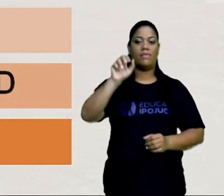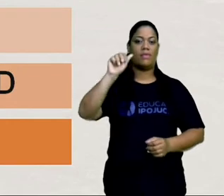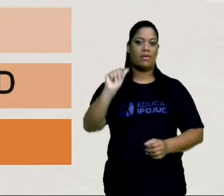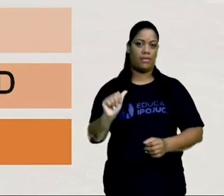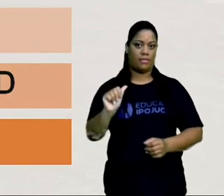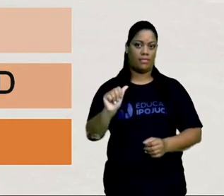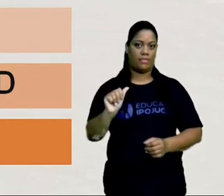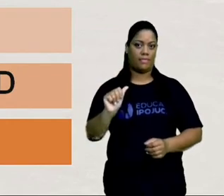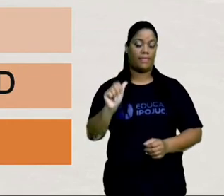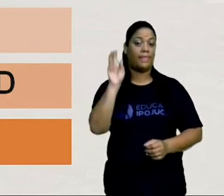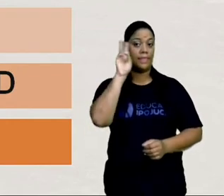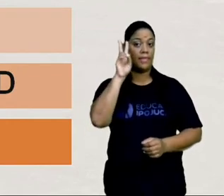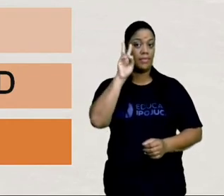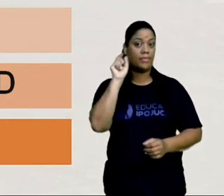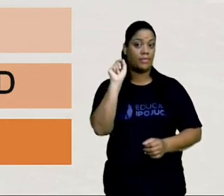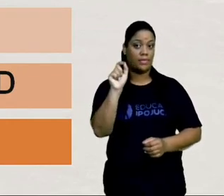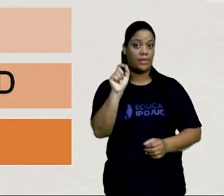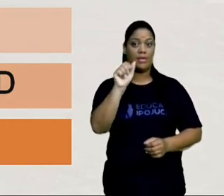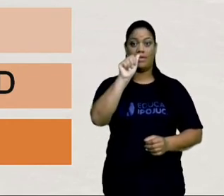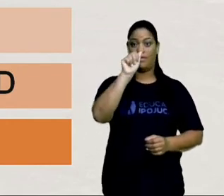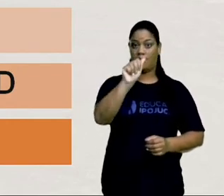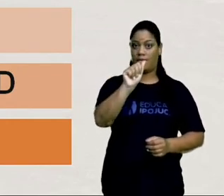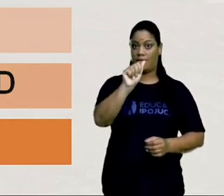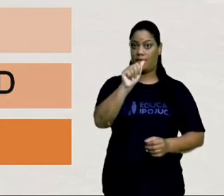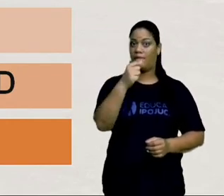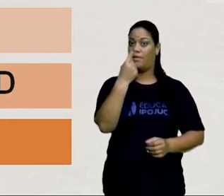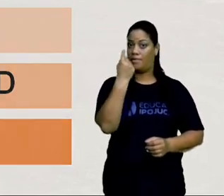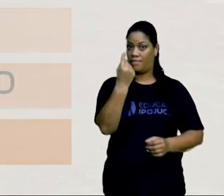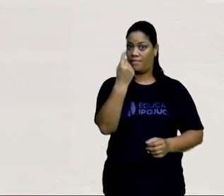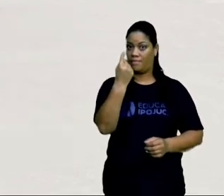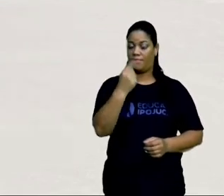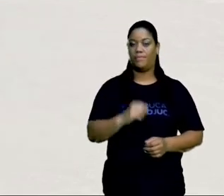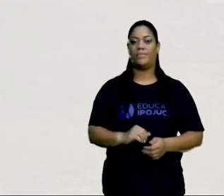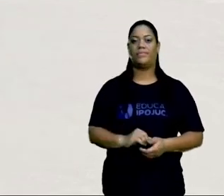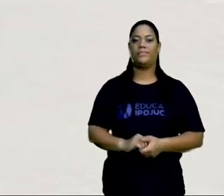Tá certo? Lembrando que A é uma unidade de área.